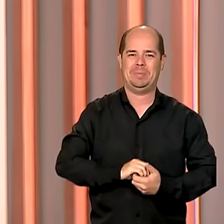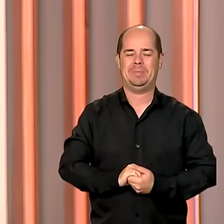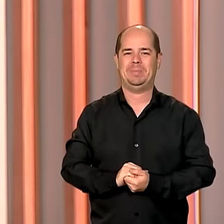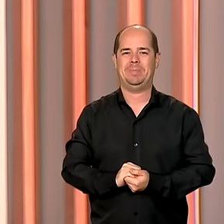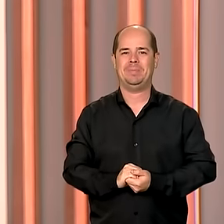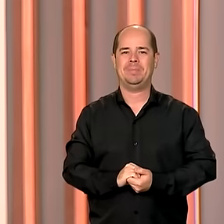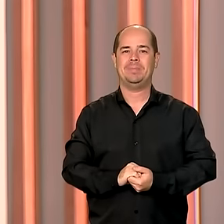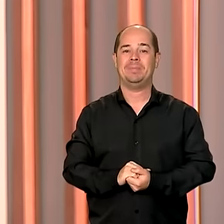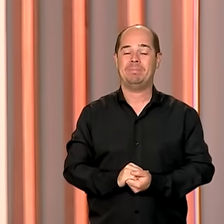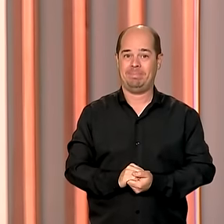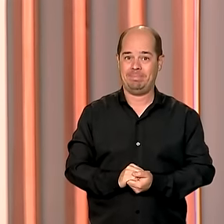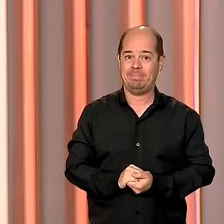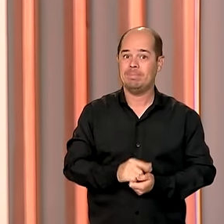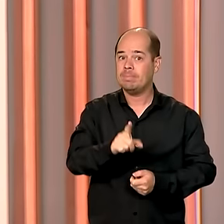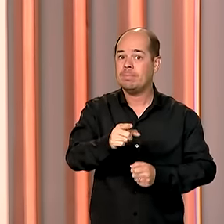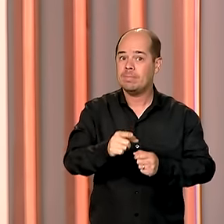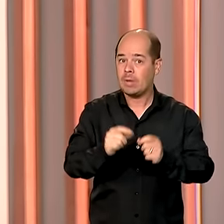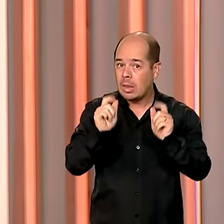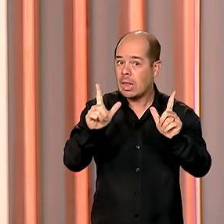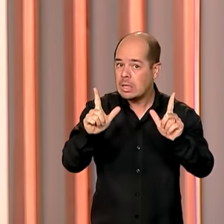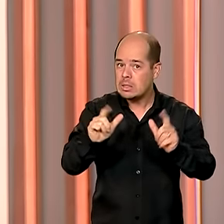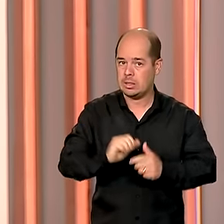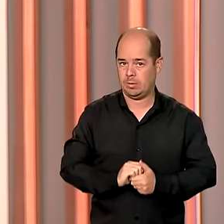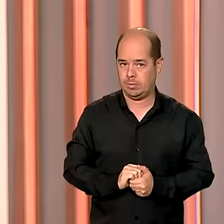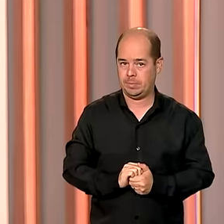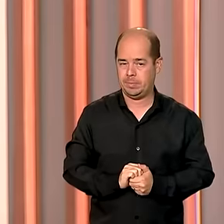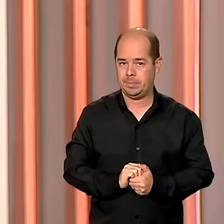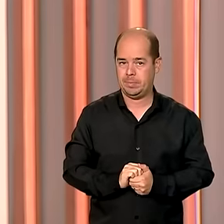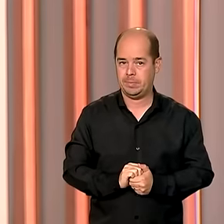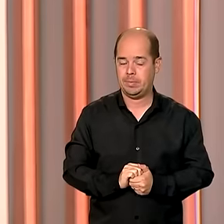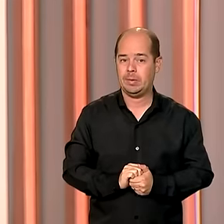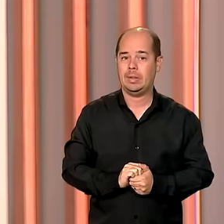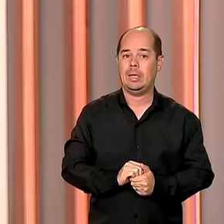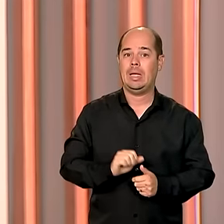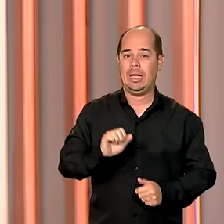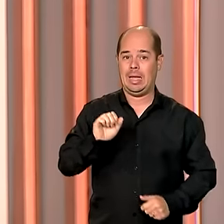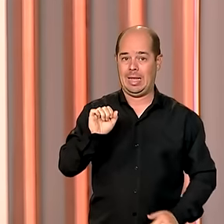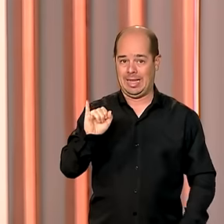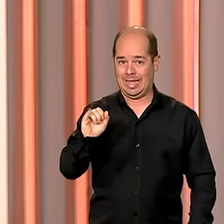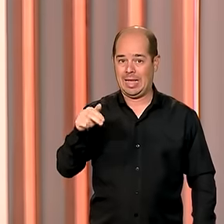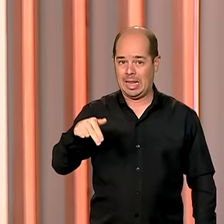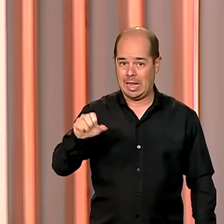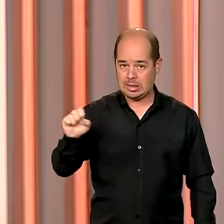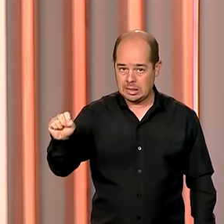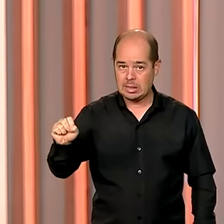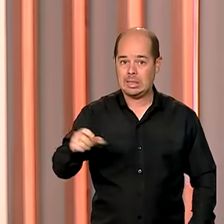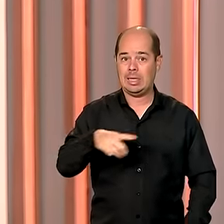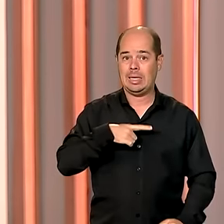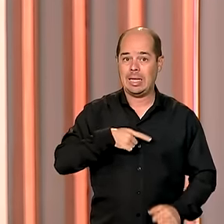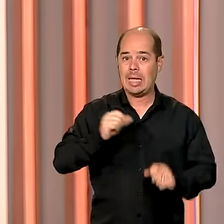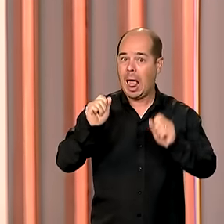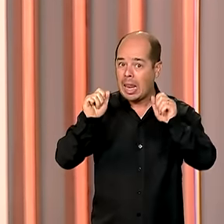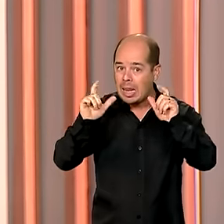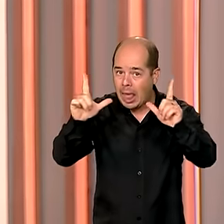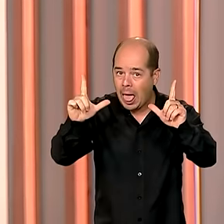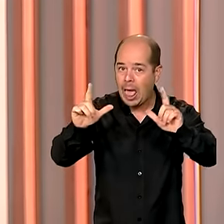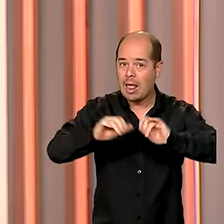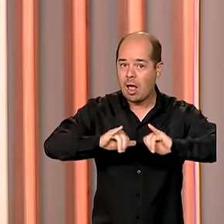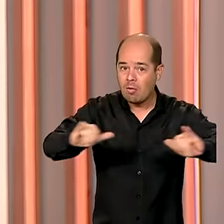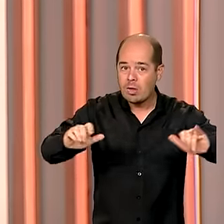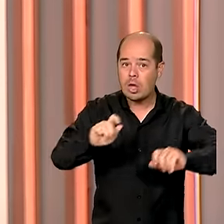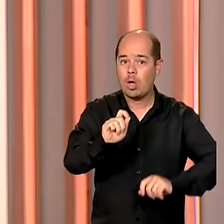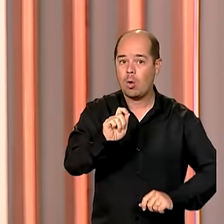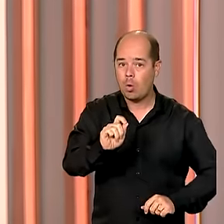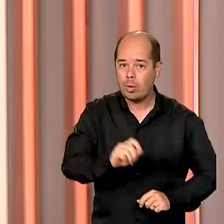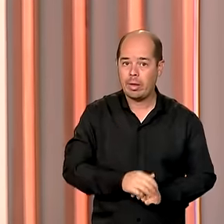E olha, atenção para essa informação. O INSS está fazendo um alerta sobre uma nova tentativa de golpe contra aposentados